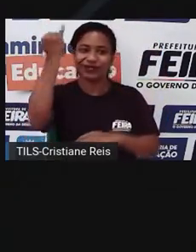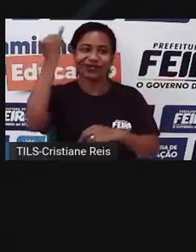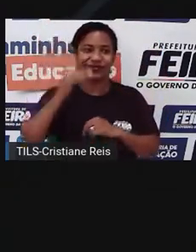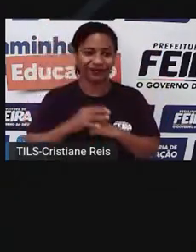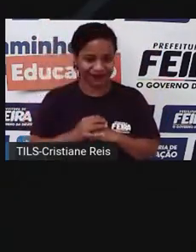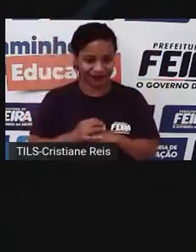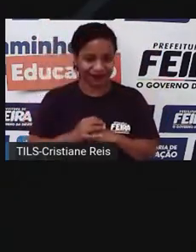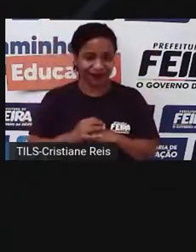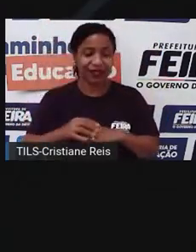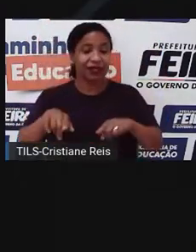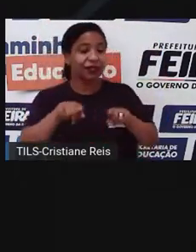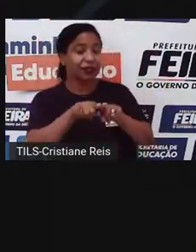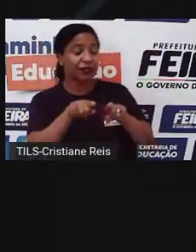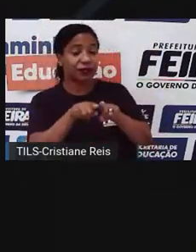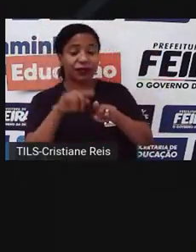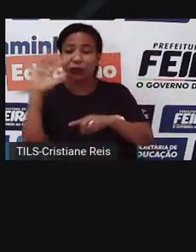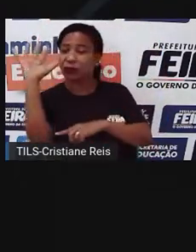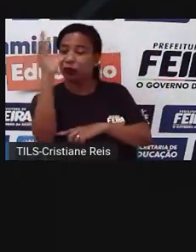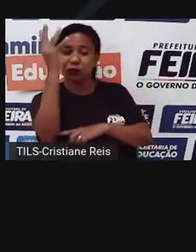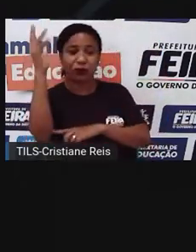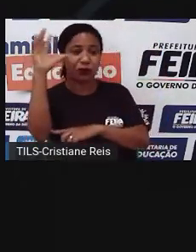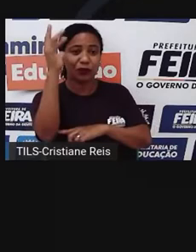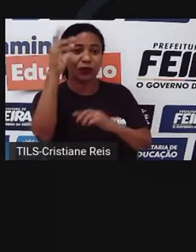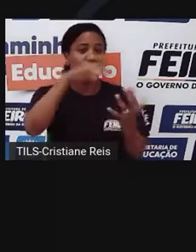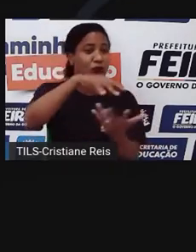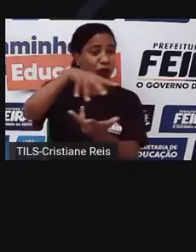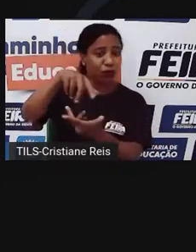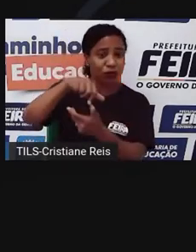atenuar as mudanças climáticas globais.